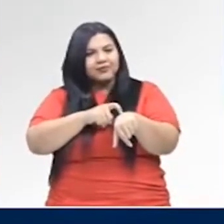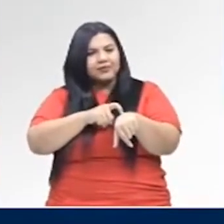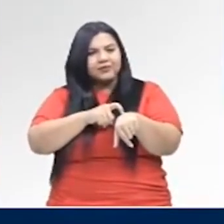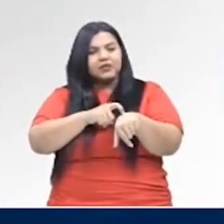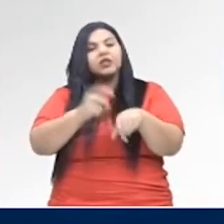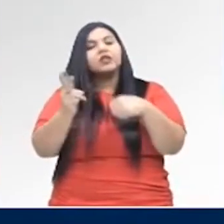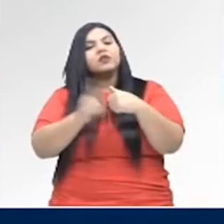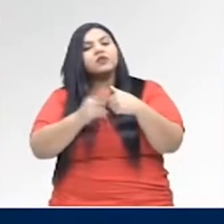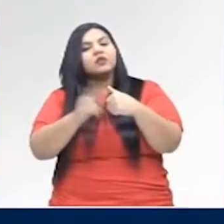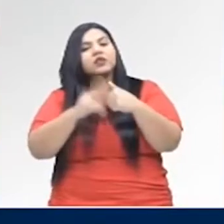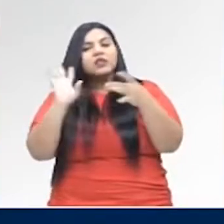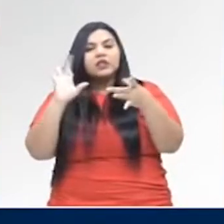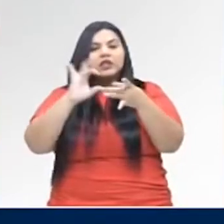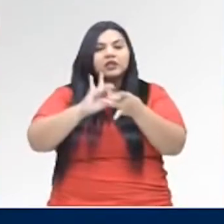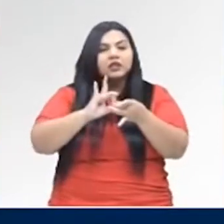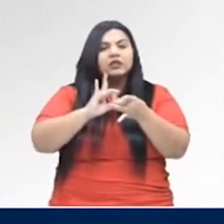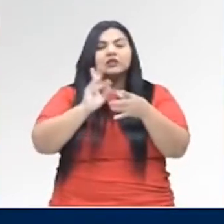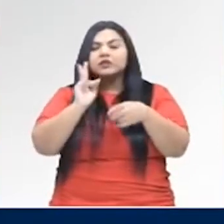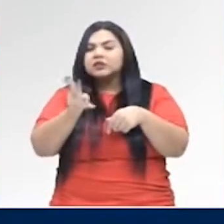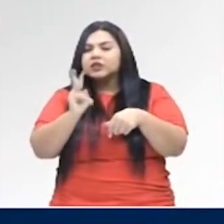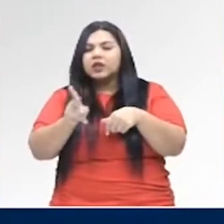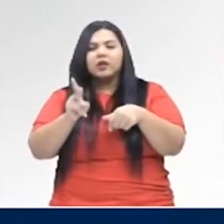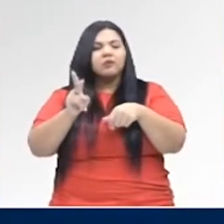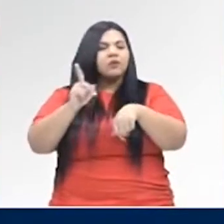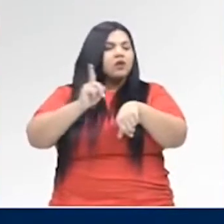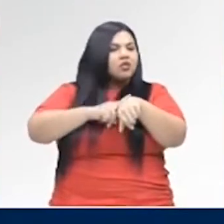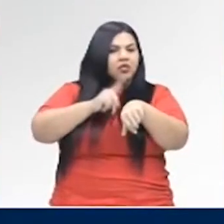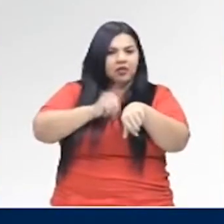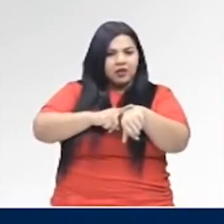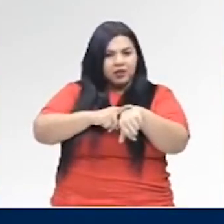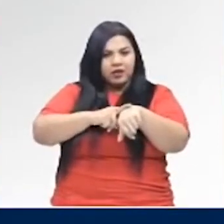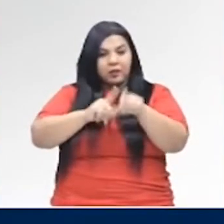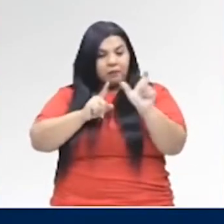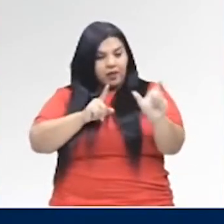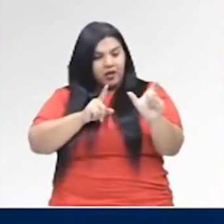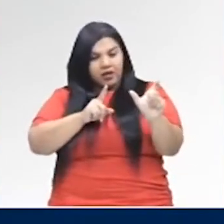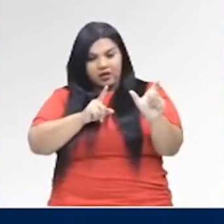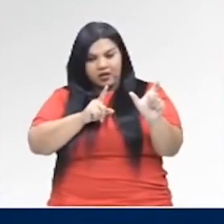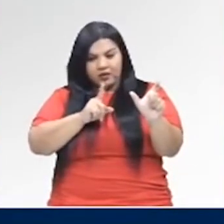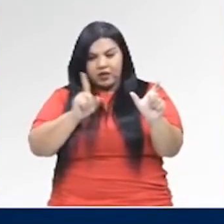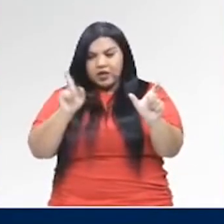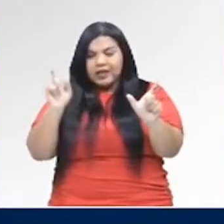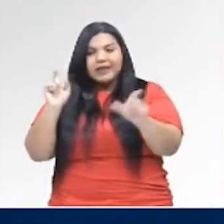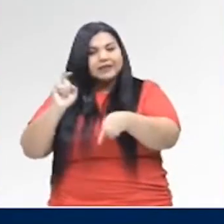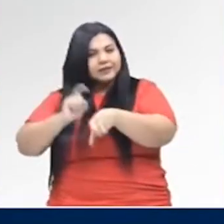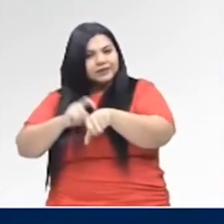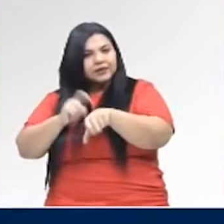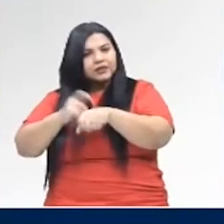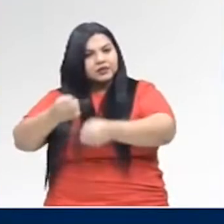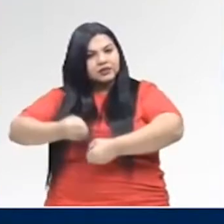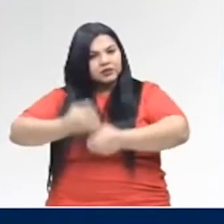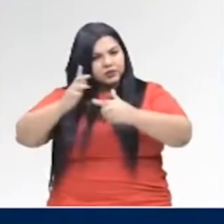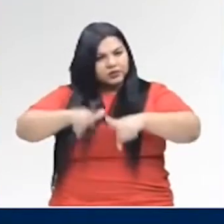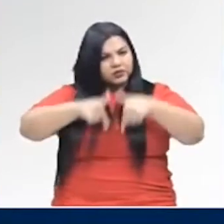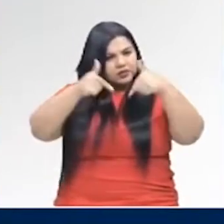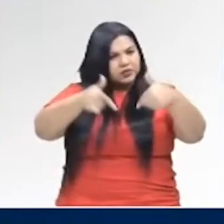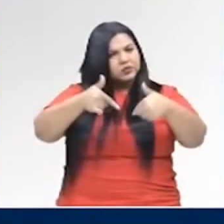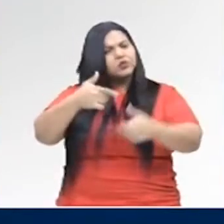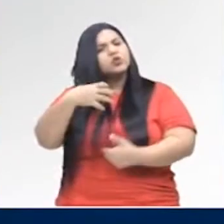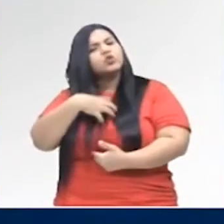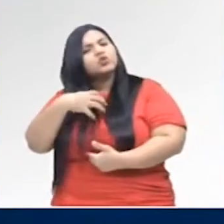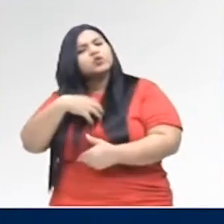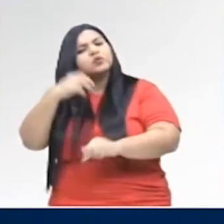sempre se liga ao tempo, certo? É uma palavra que está ligada ao tempo e vai expressar ação, estado,